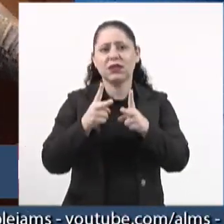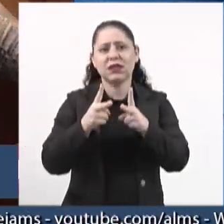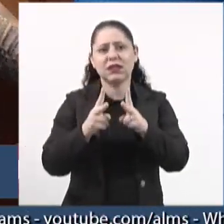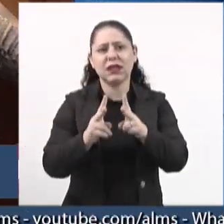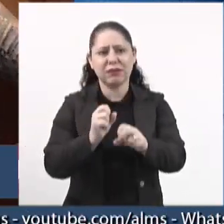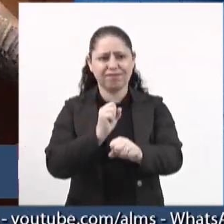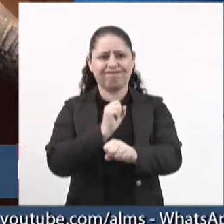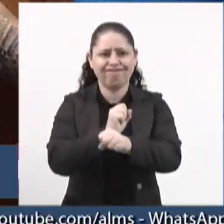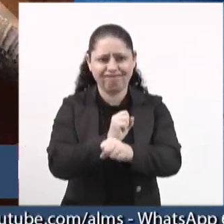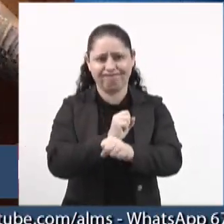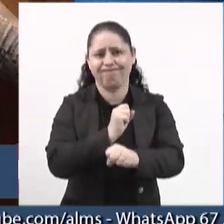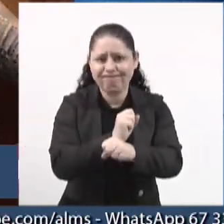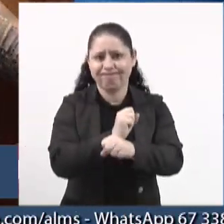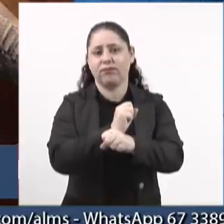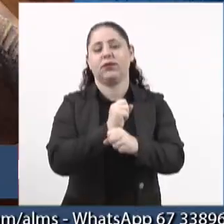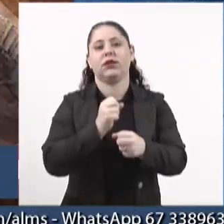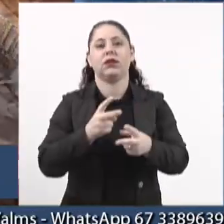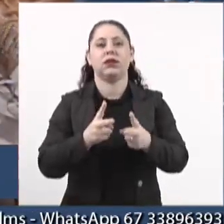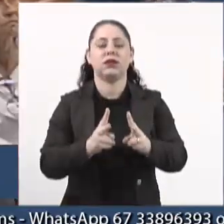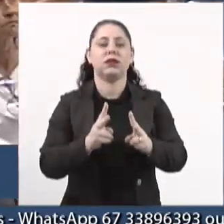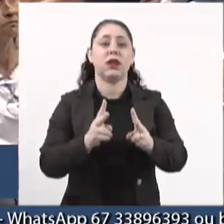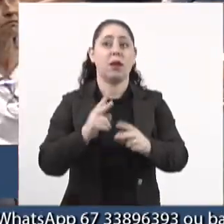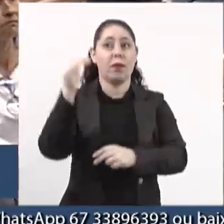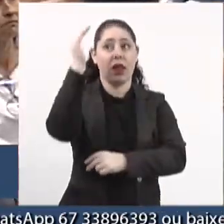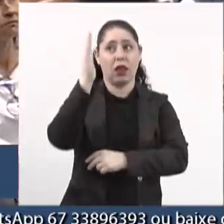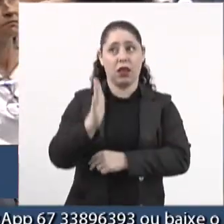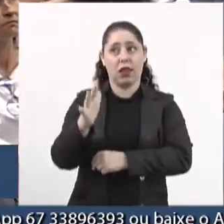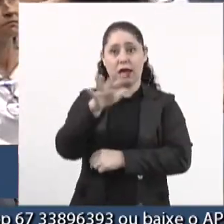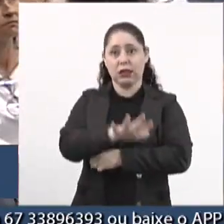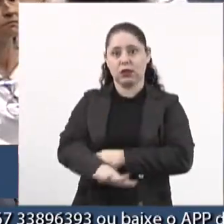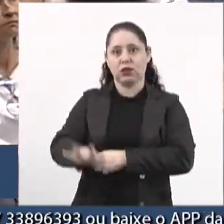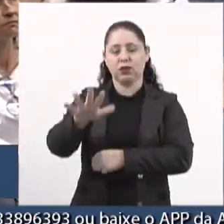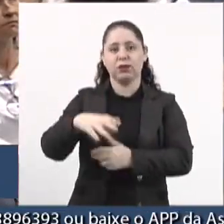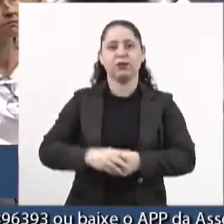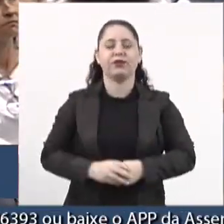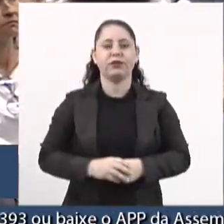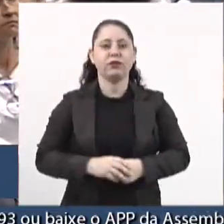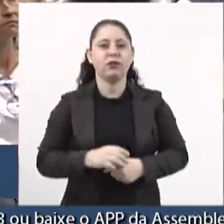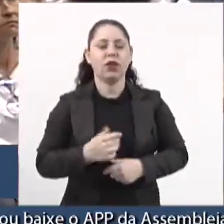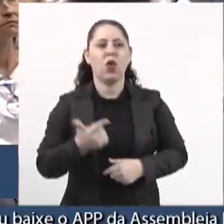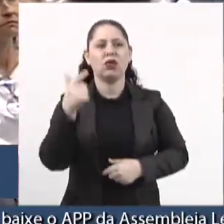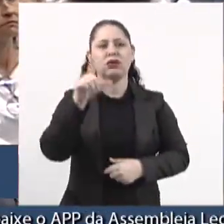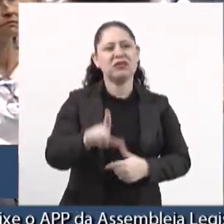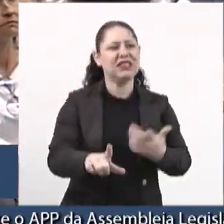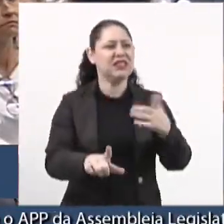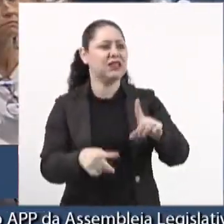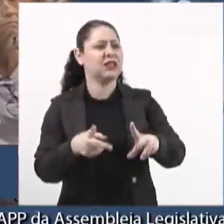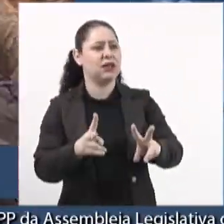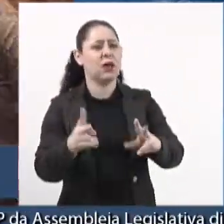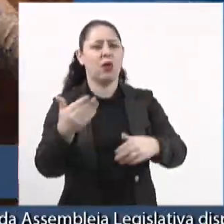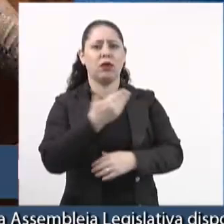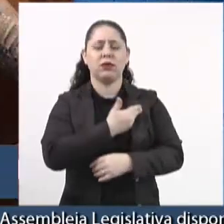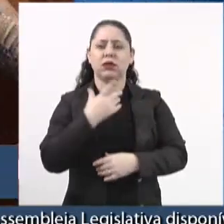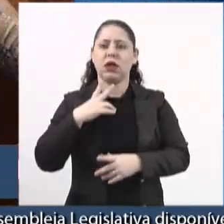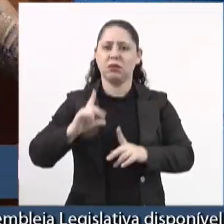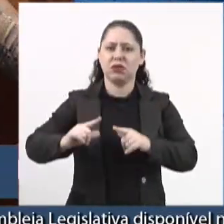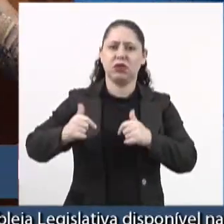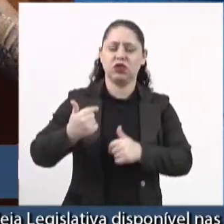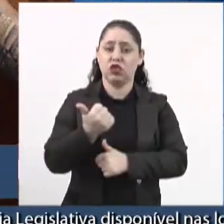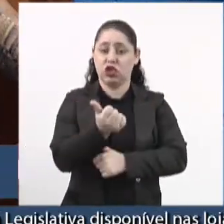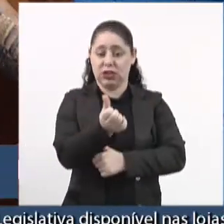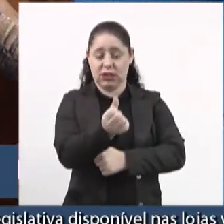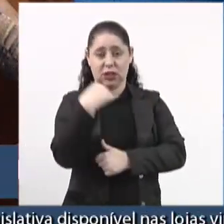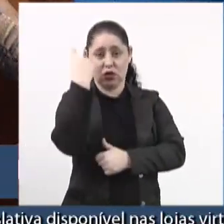travada a nível nacional. Quantas vezes alguns companheiros aqui, a gente enfrentou 16